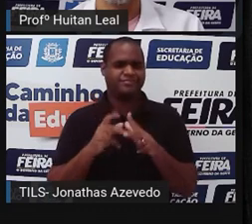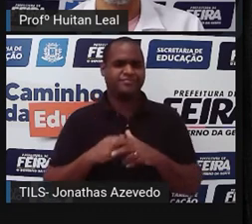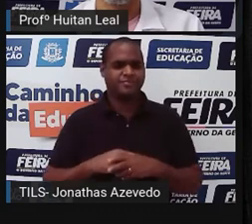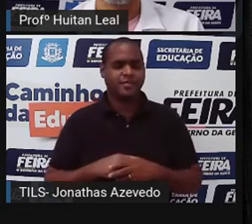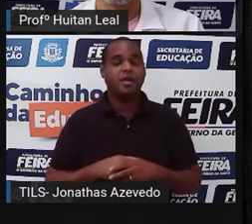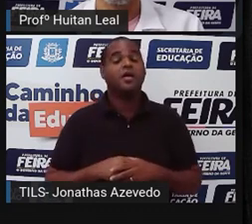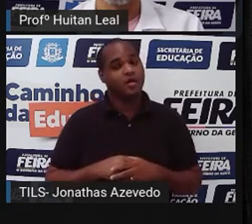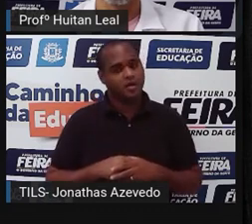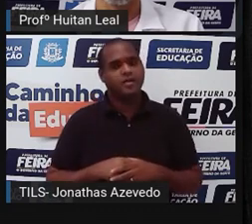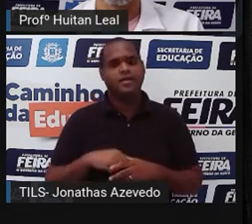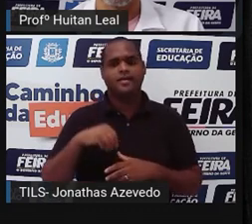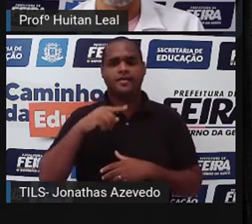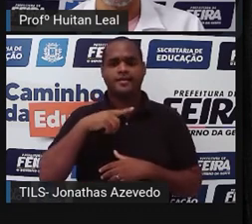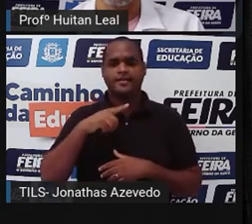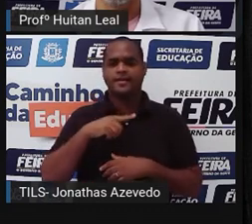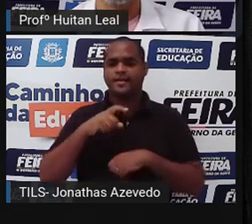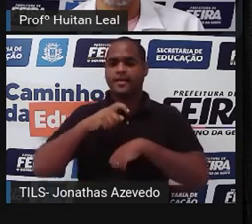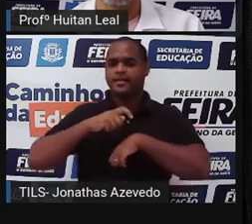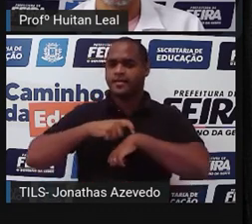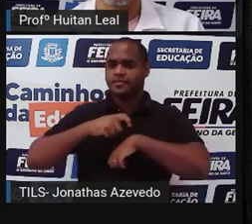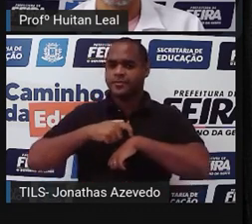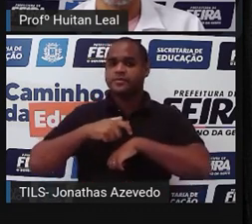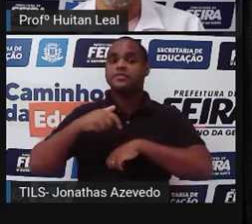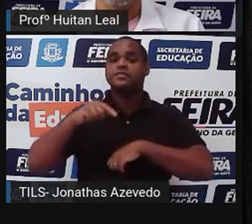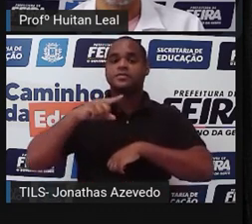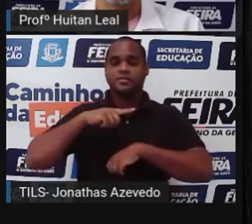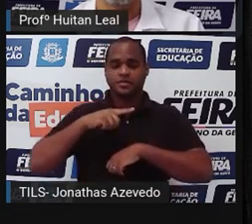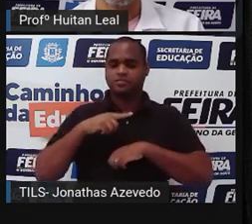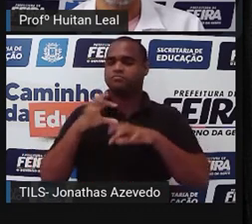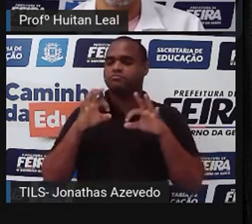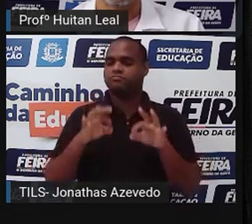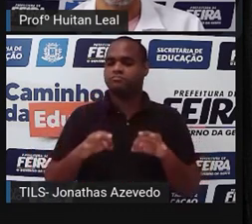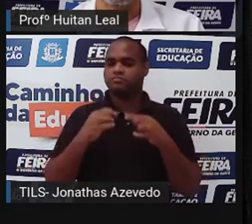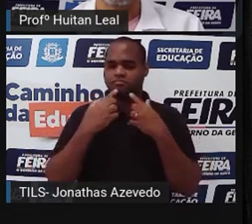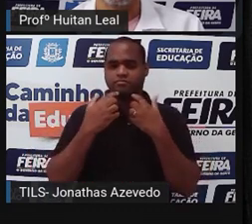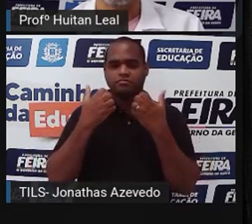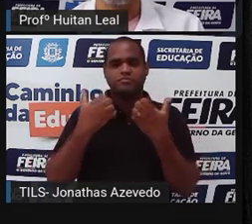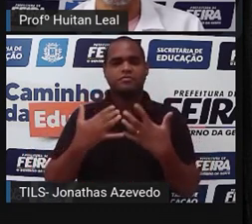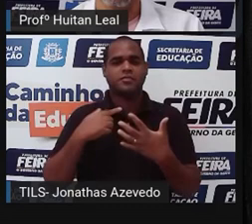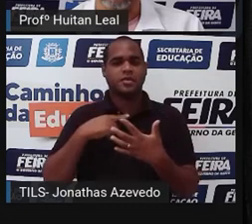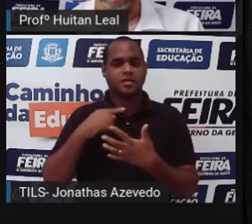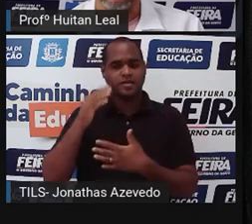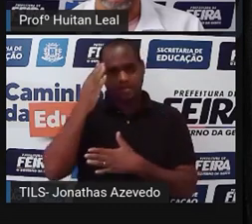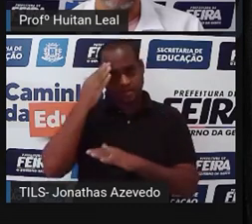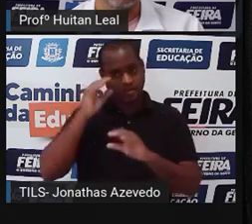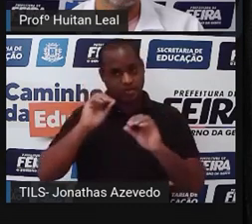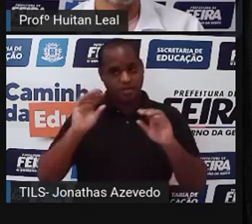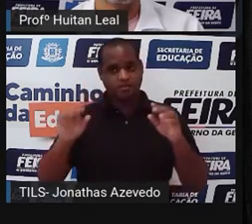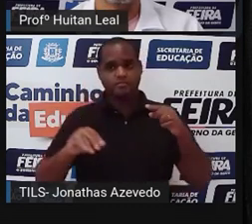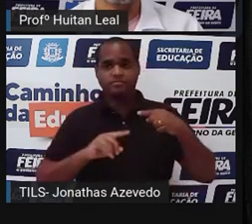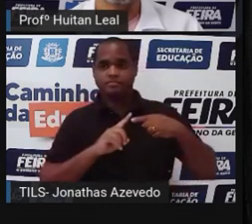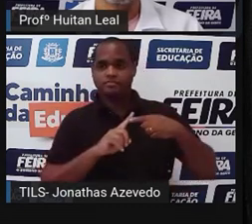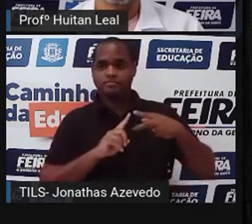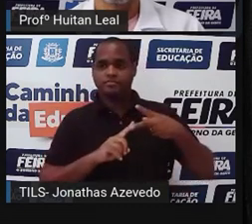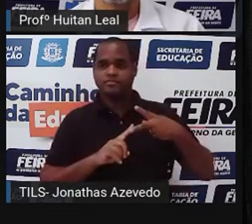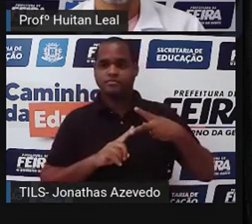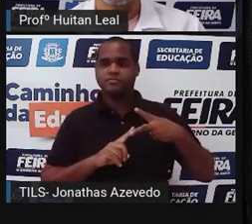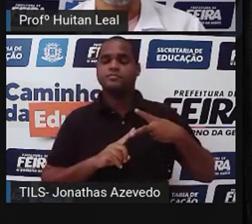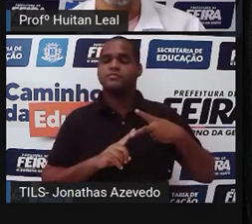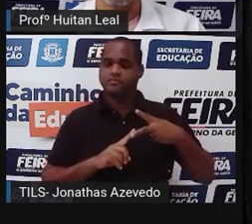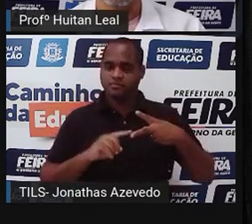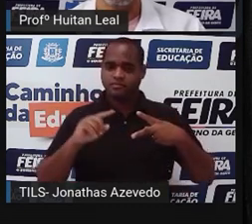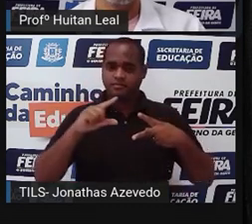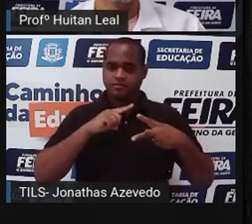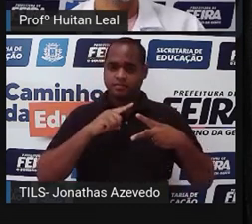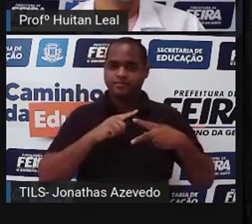esse elemento, em uma narrativa, pode ser entendido de duas formas. Então, gente pode ter o